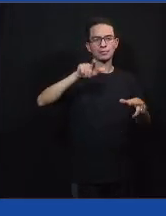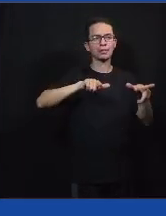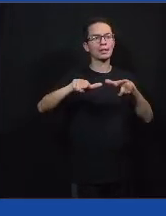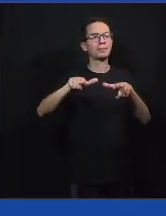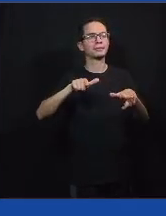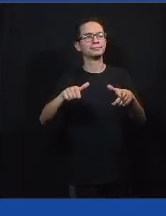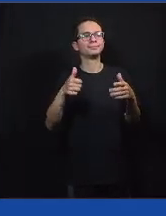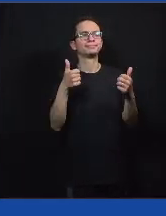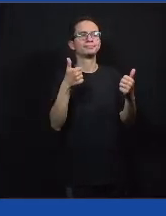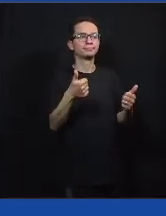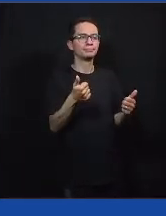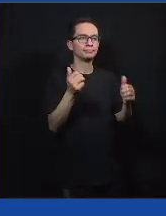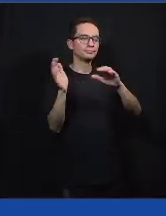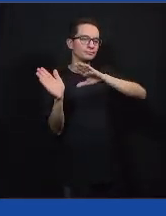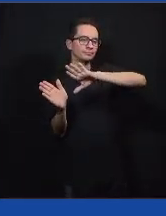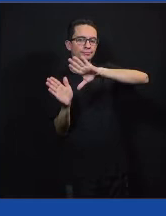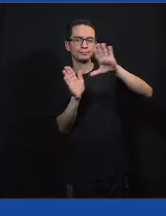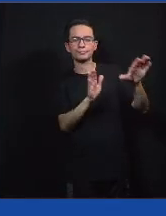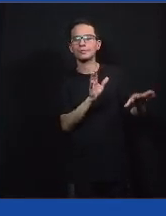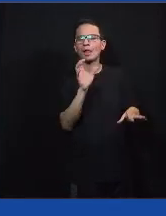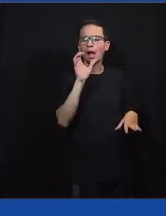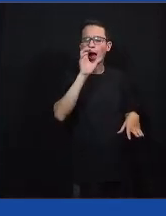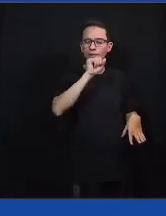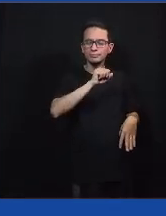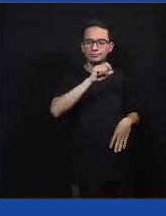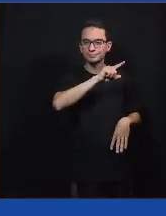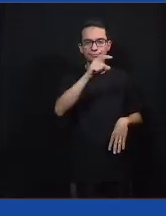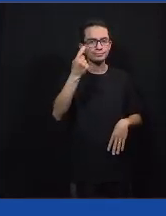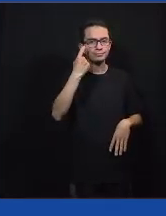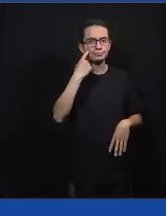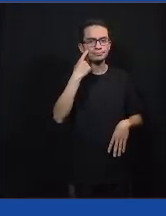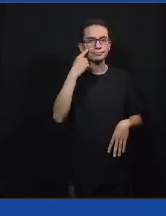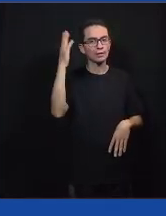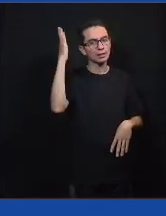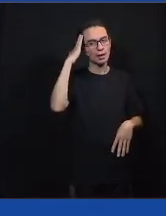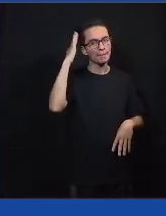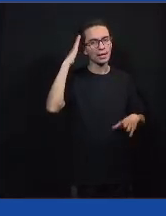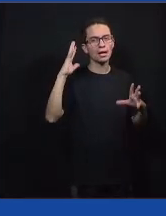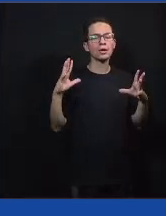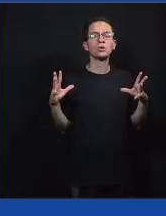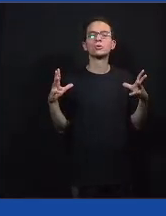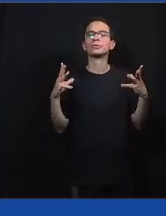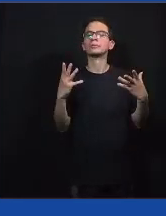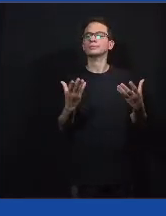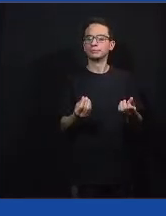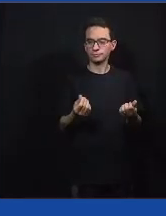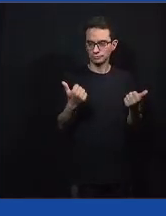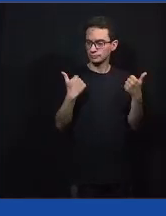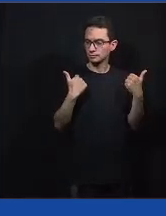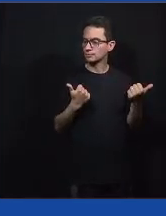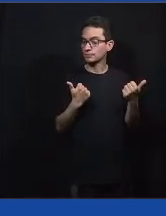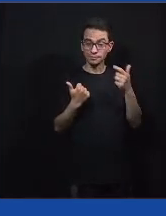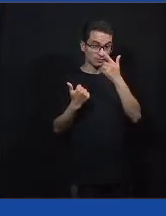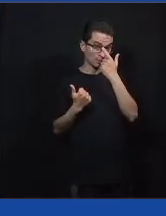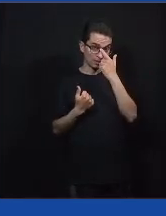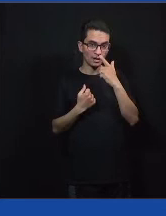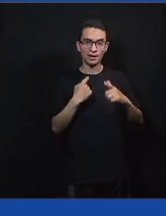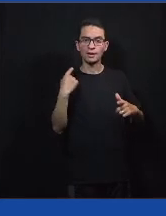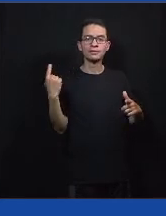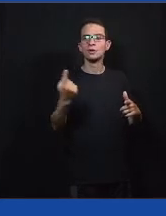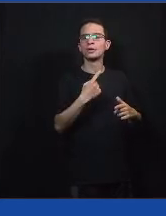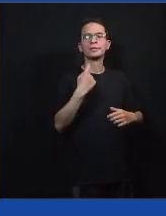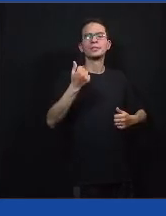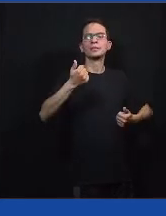Muito bem. Eu vou passar de forma bem breve aqui, pessoal, para que vocês possam entender o todo. Então, quando a gente fala de uma